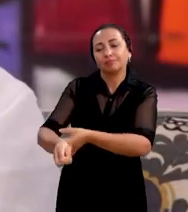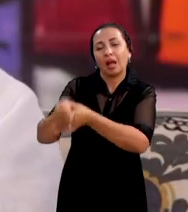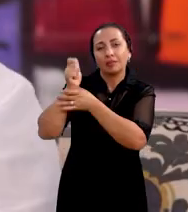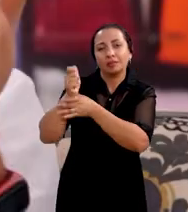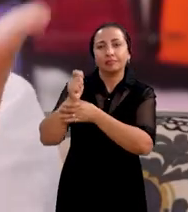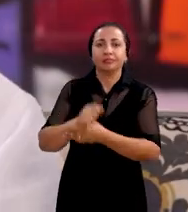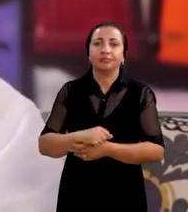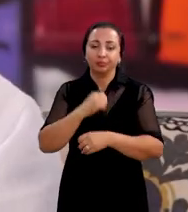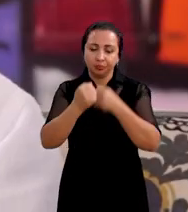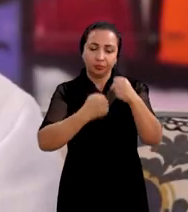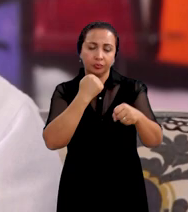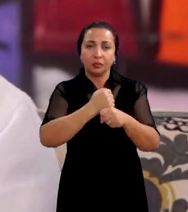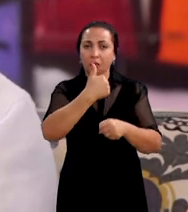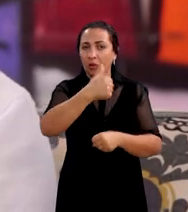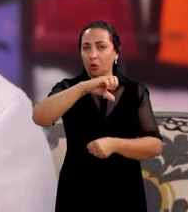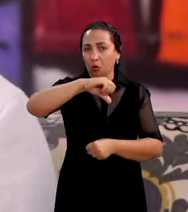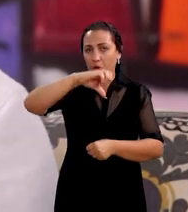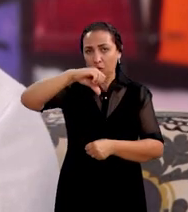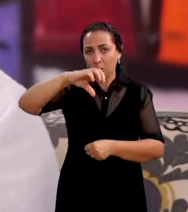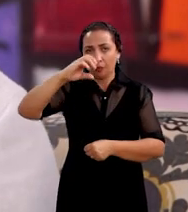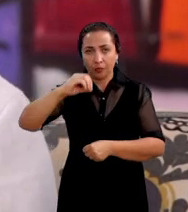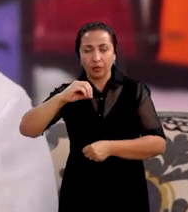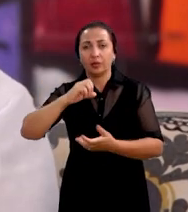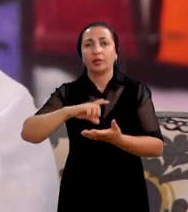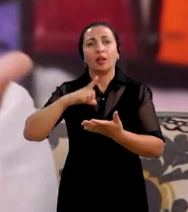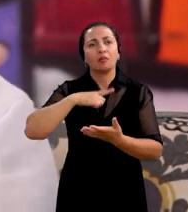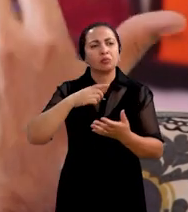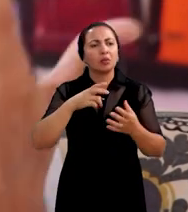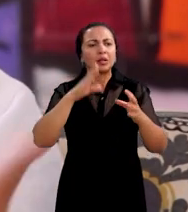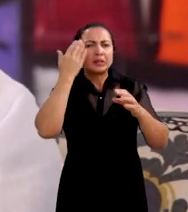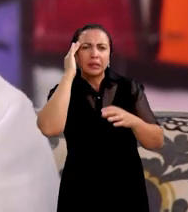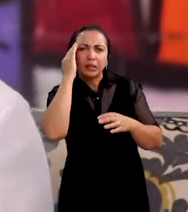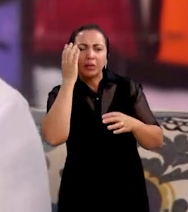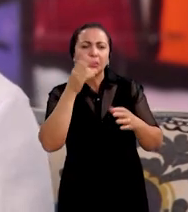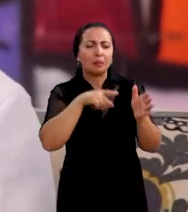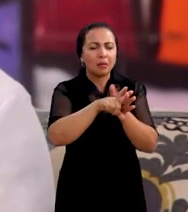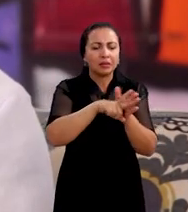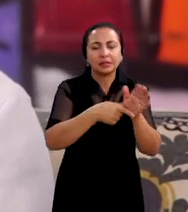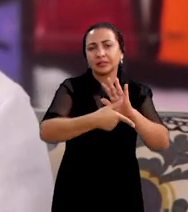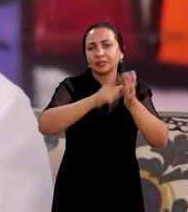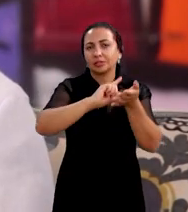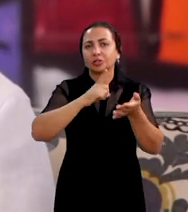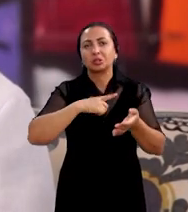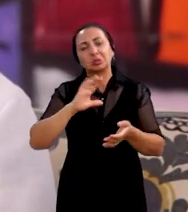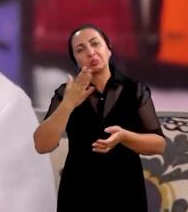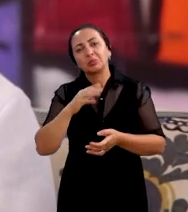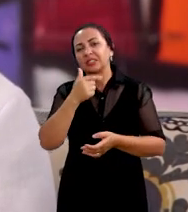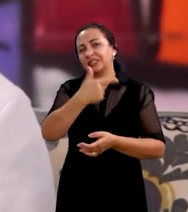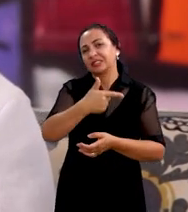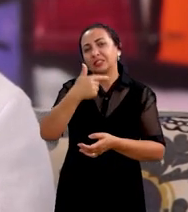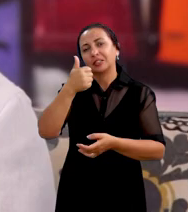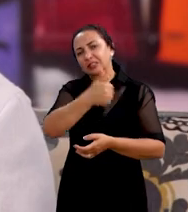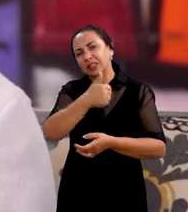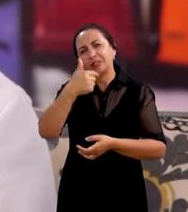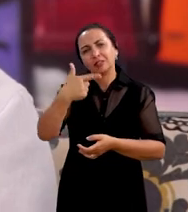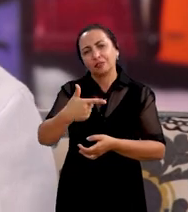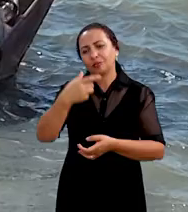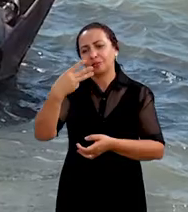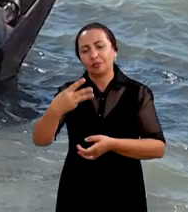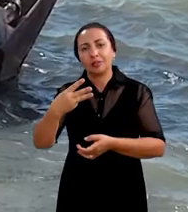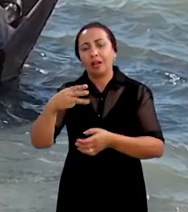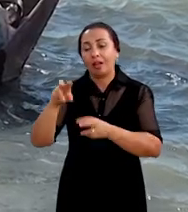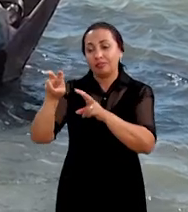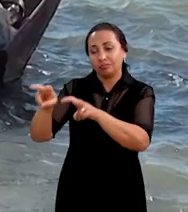pesca. Na década de 90, foi constatado, em pesquisa anterior, que tinha 123 currais. Então,